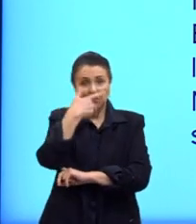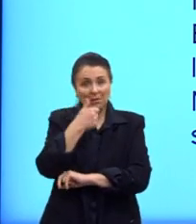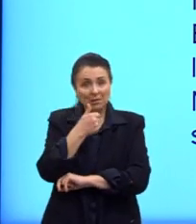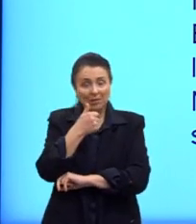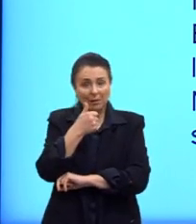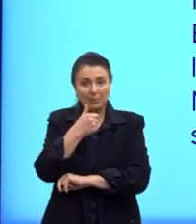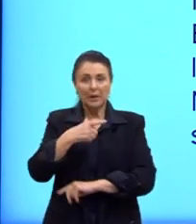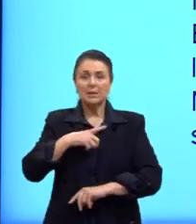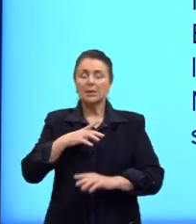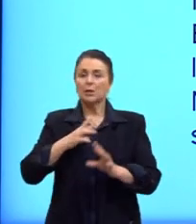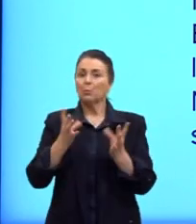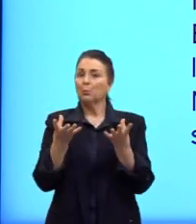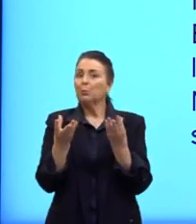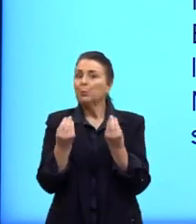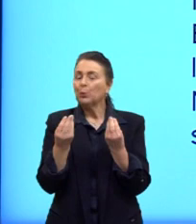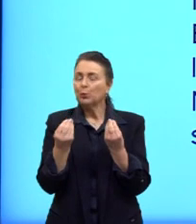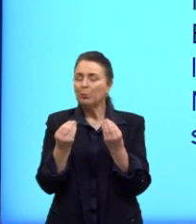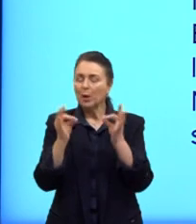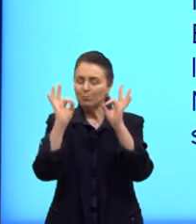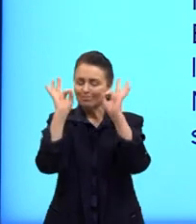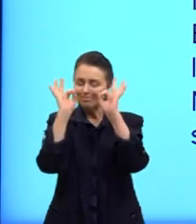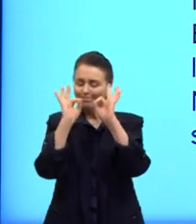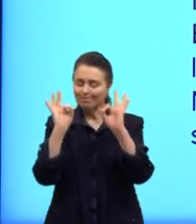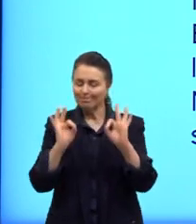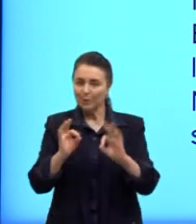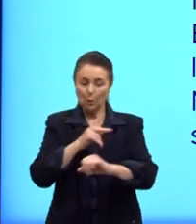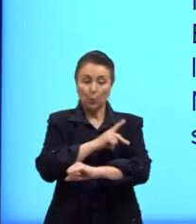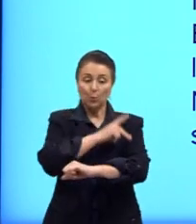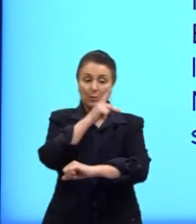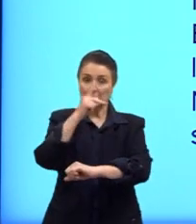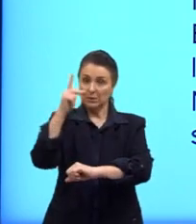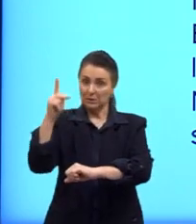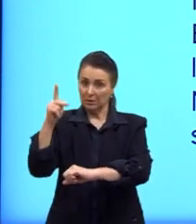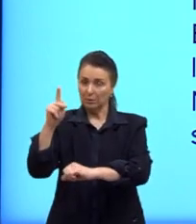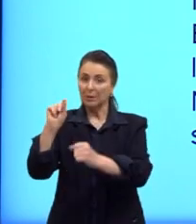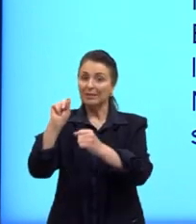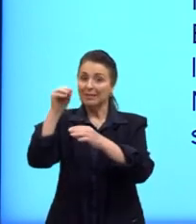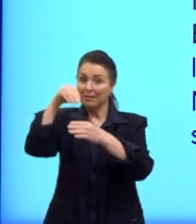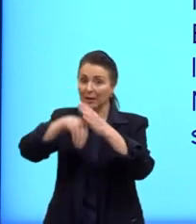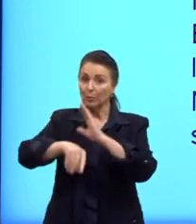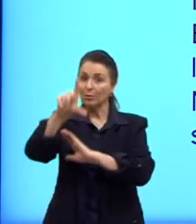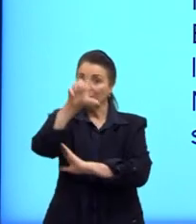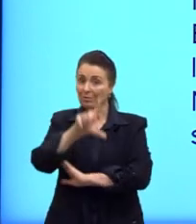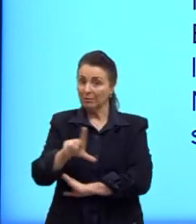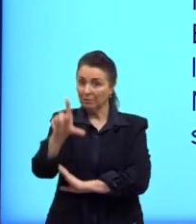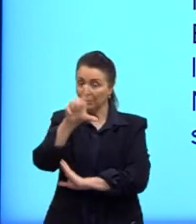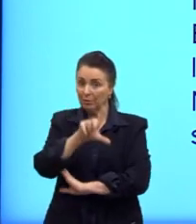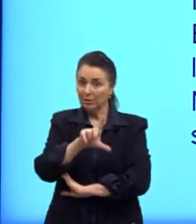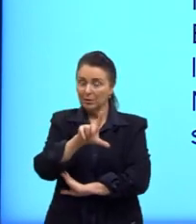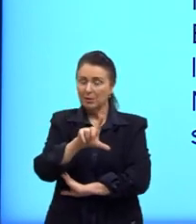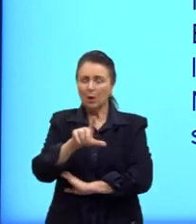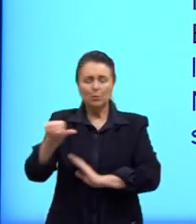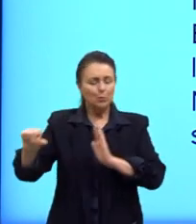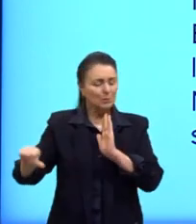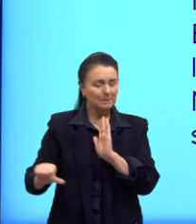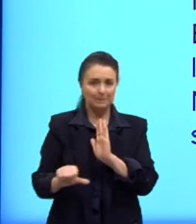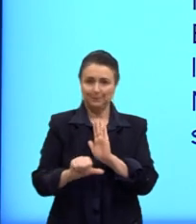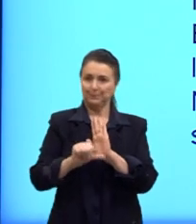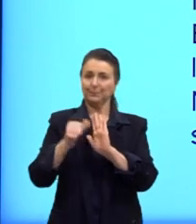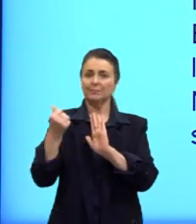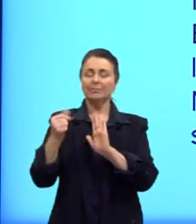que ela não seja muito bem trabalhada, pois os parnasianos, dentro da literatura, são um dos melhores